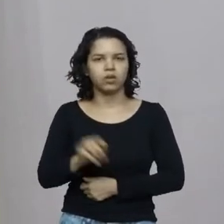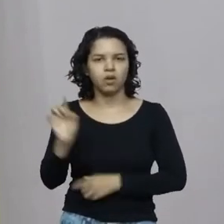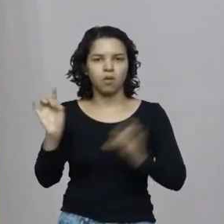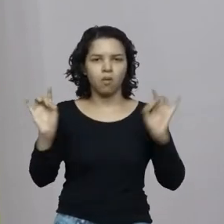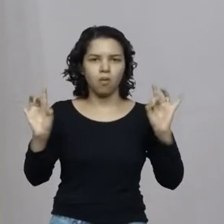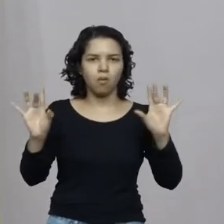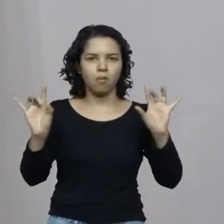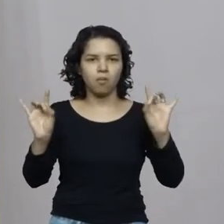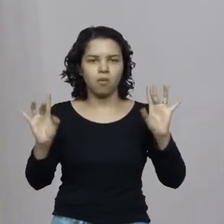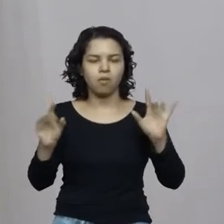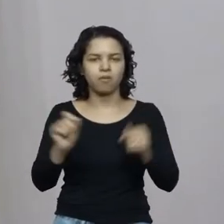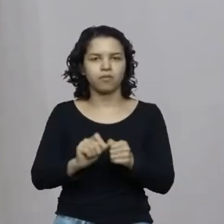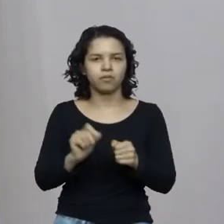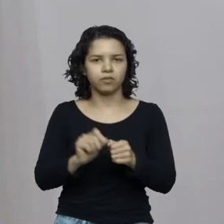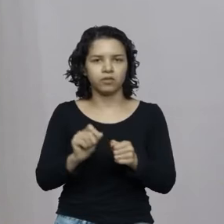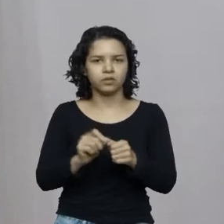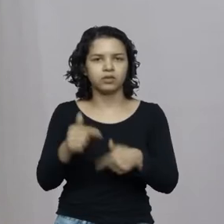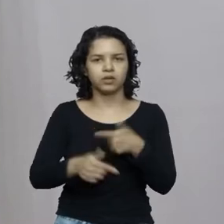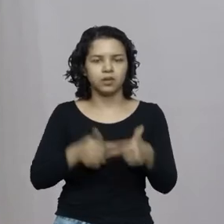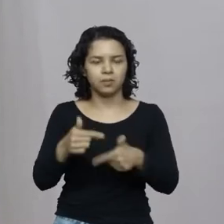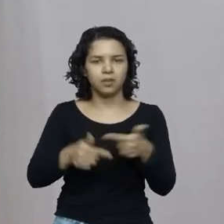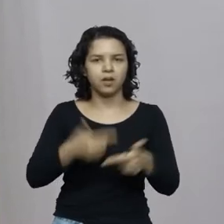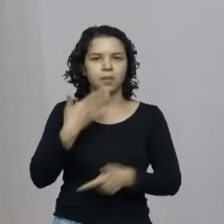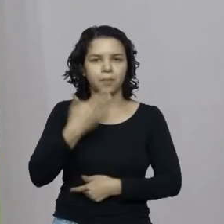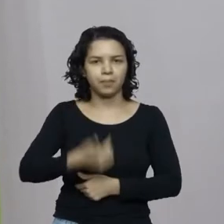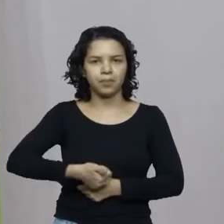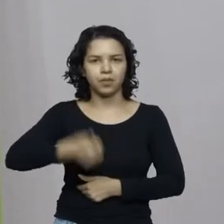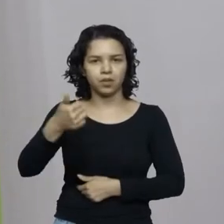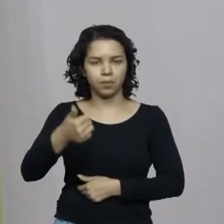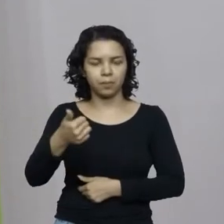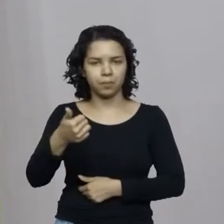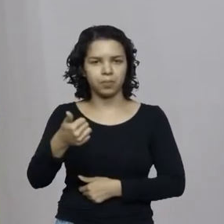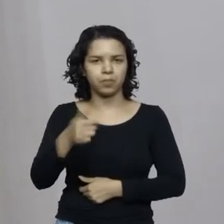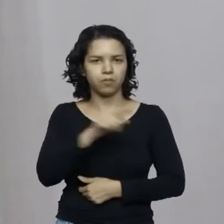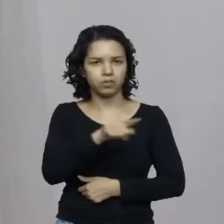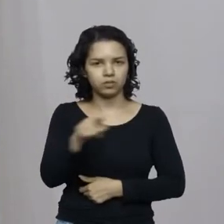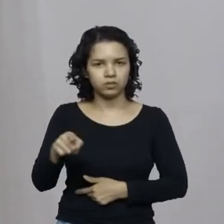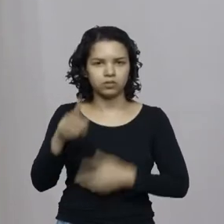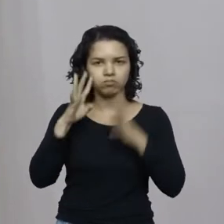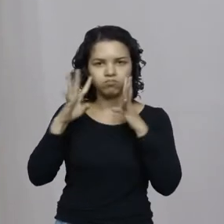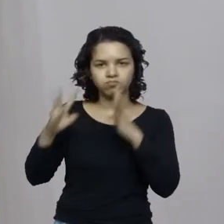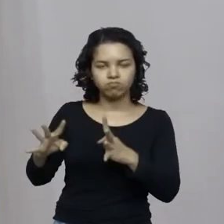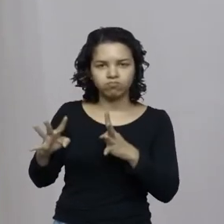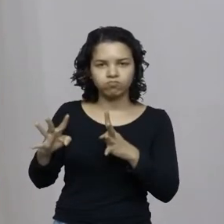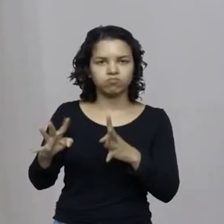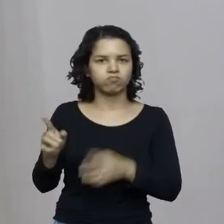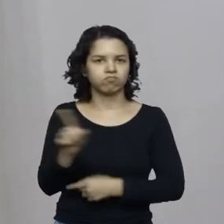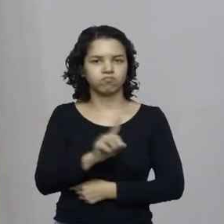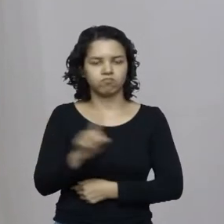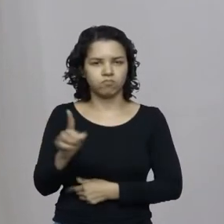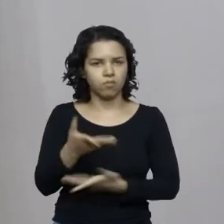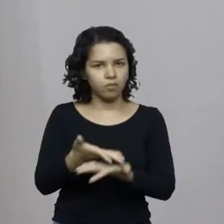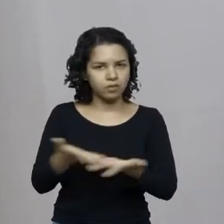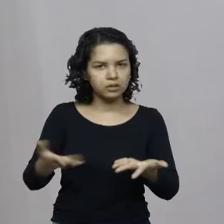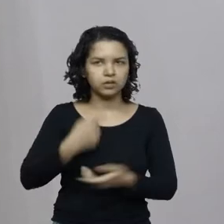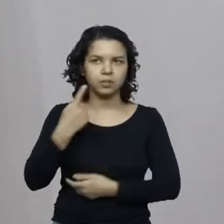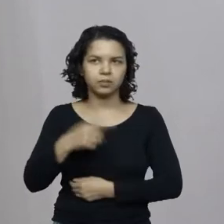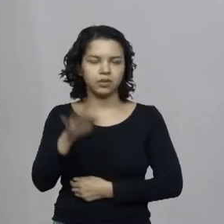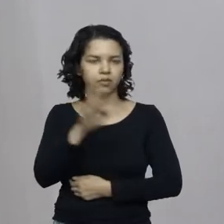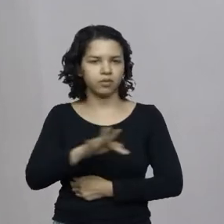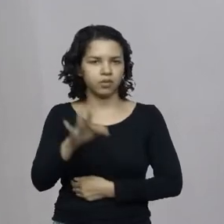fazer serviços ainda melhores. Não dê ouvidos senadores, não dê ouvidos deputados federais,